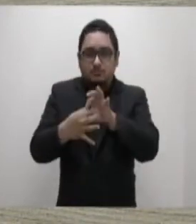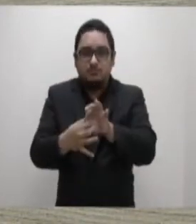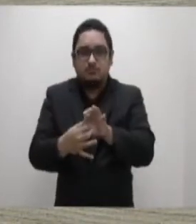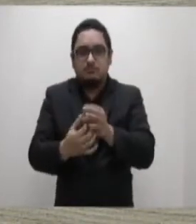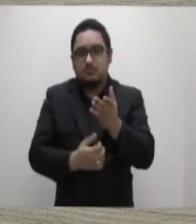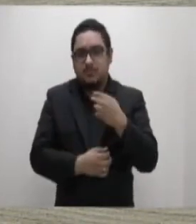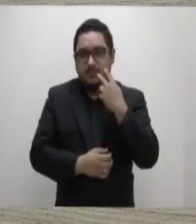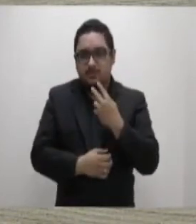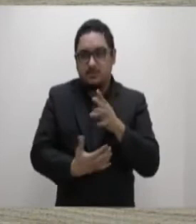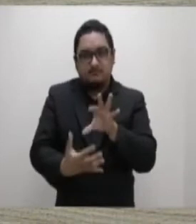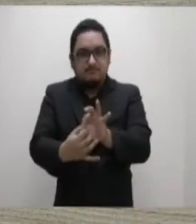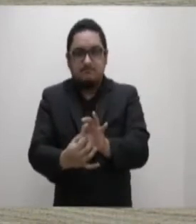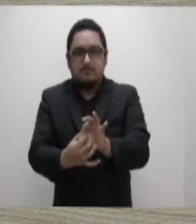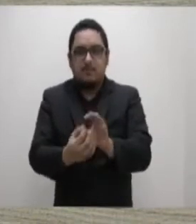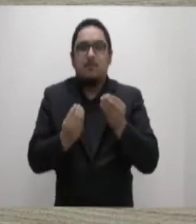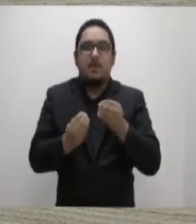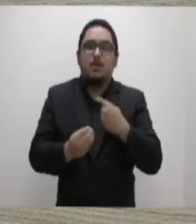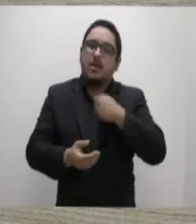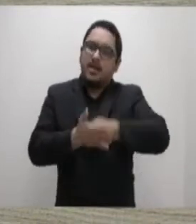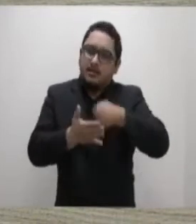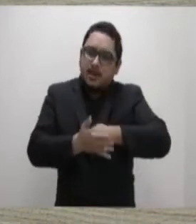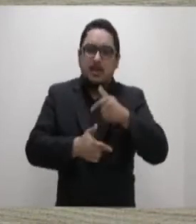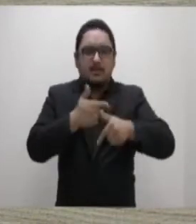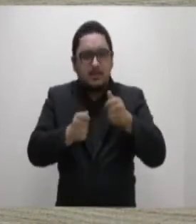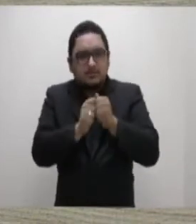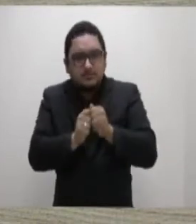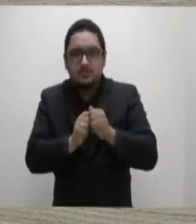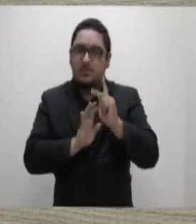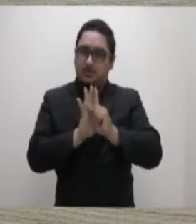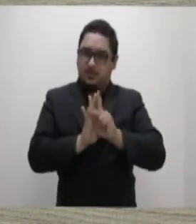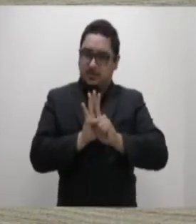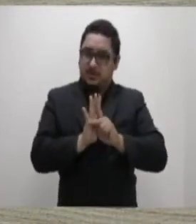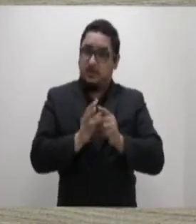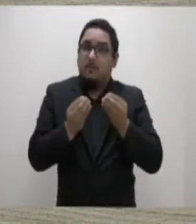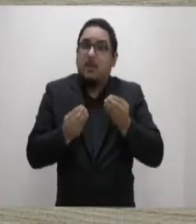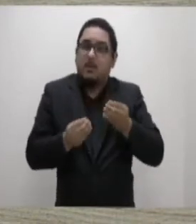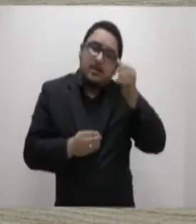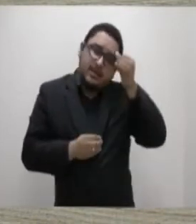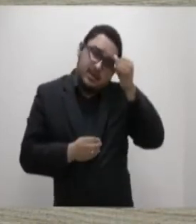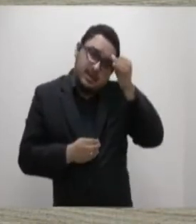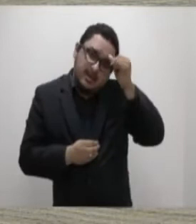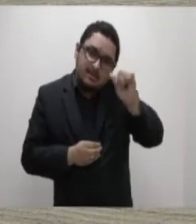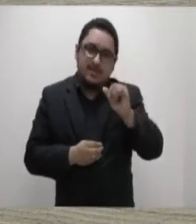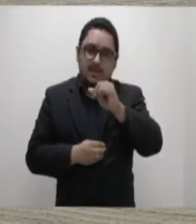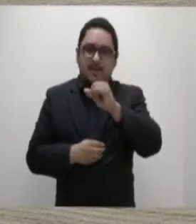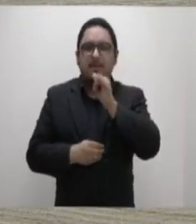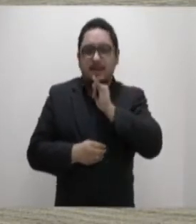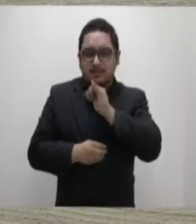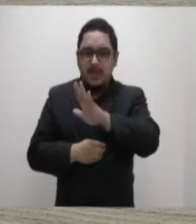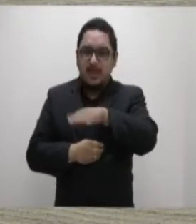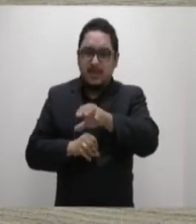excelência nesse sentido de a gente trabalharmos juntos no projeto para que não deixem as nossas crianças